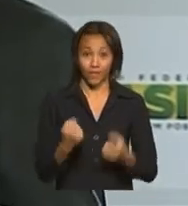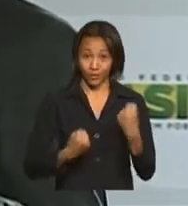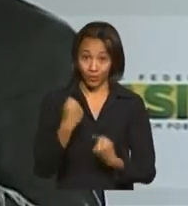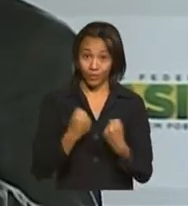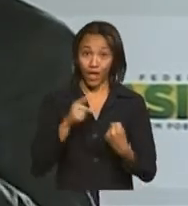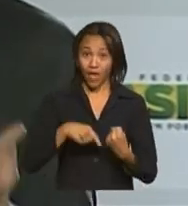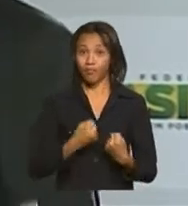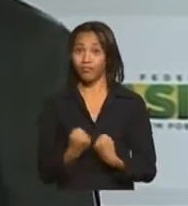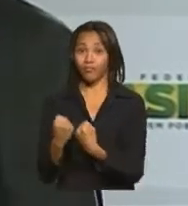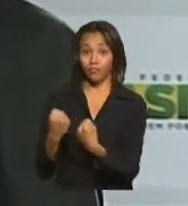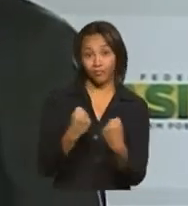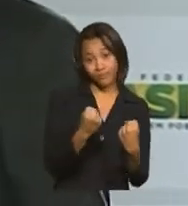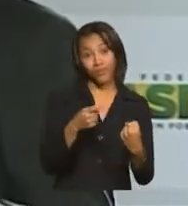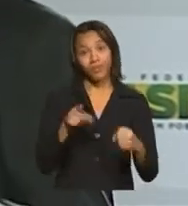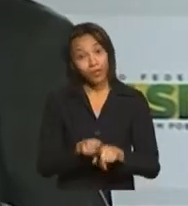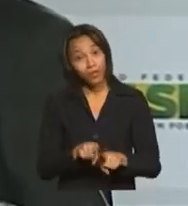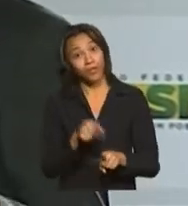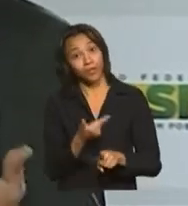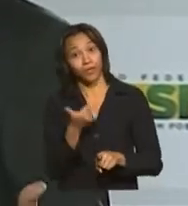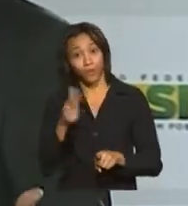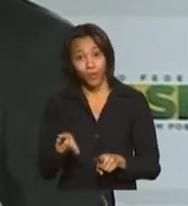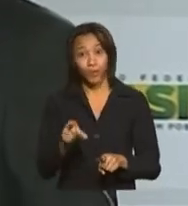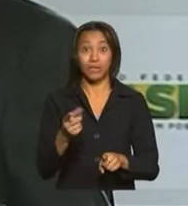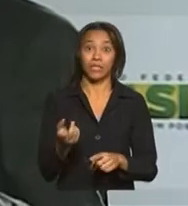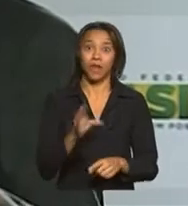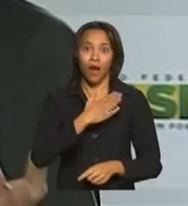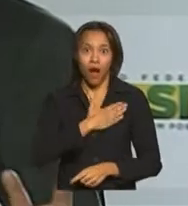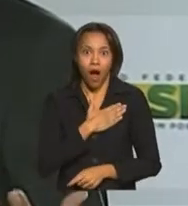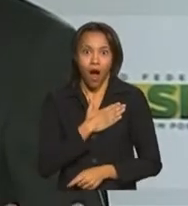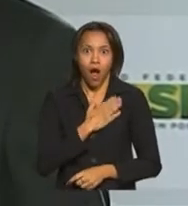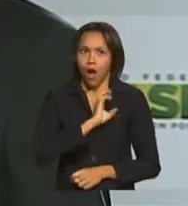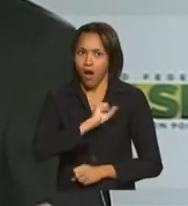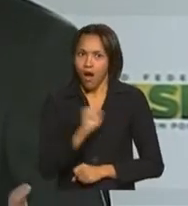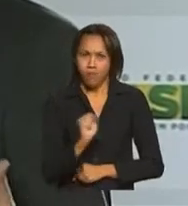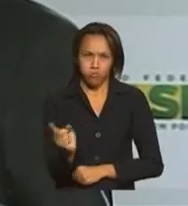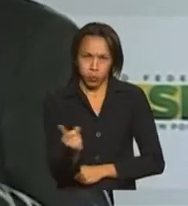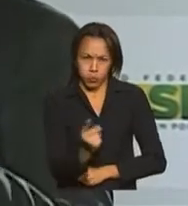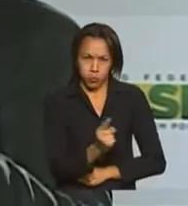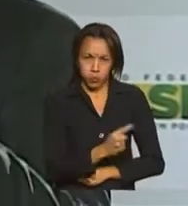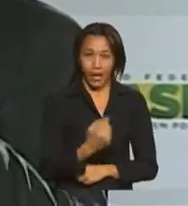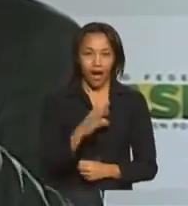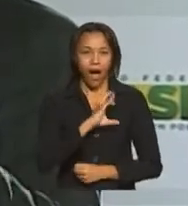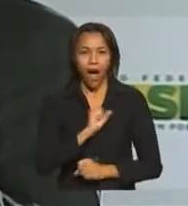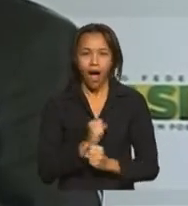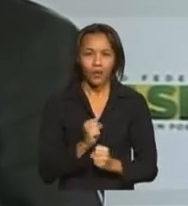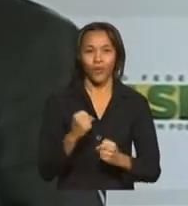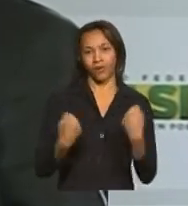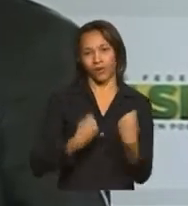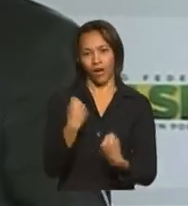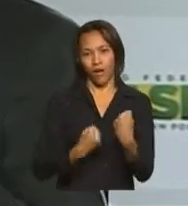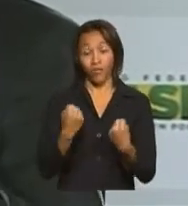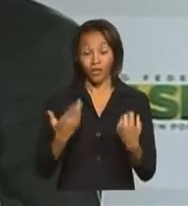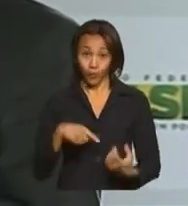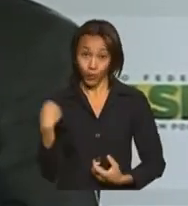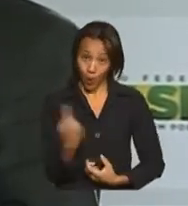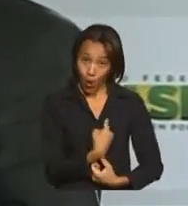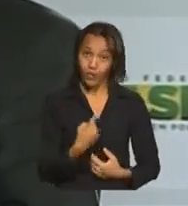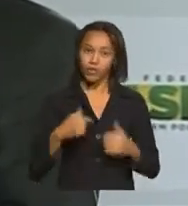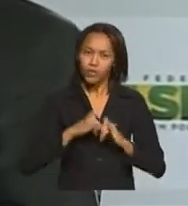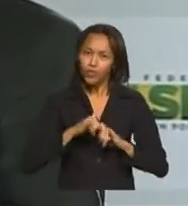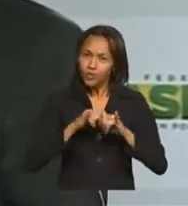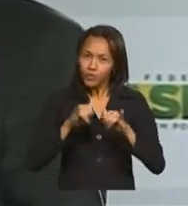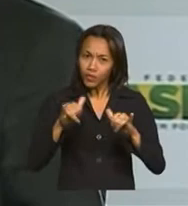locomoção, mas tem o viés também da velocidade, a paixão do brasileiro pelo carro. Então, o incentivo que nós estamos